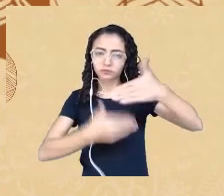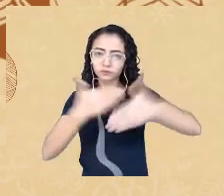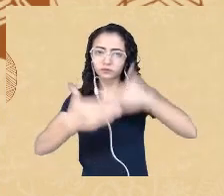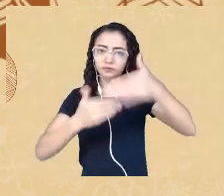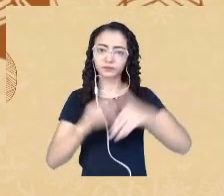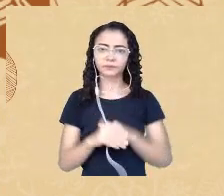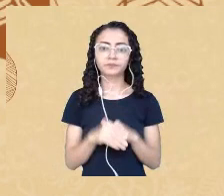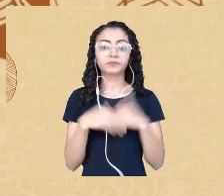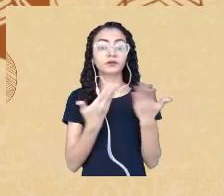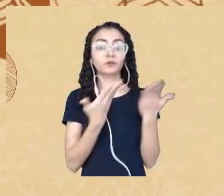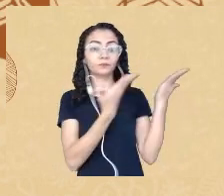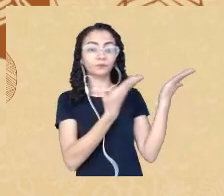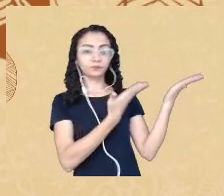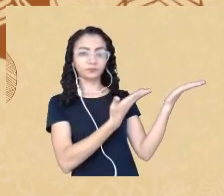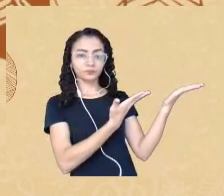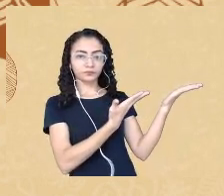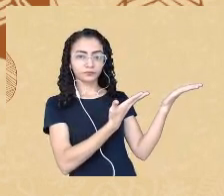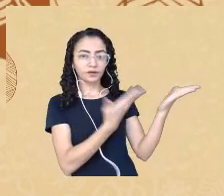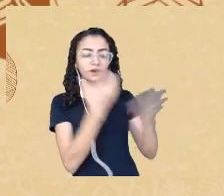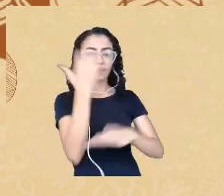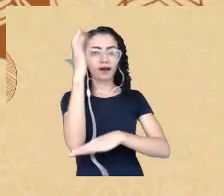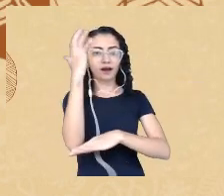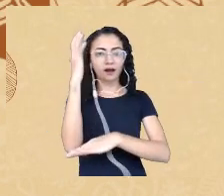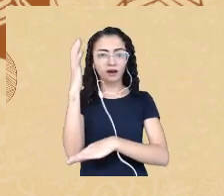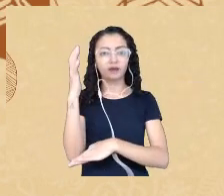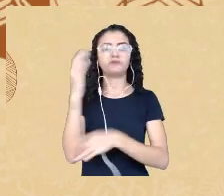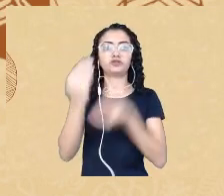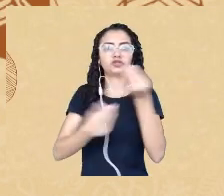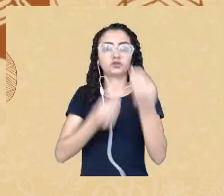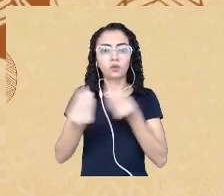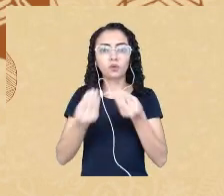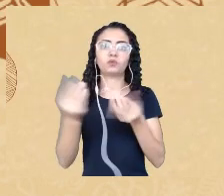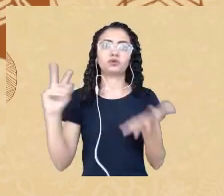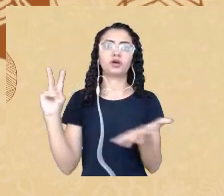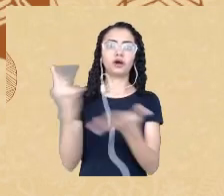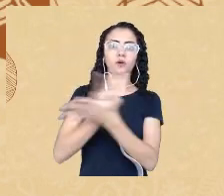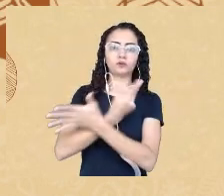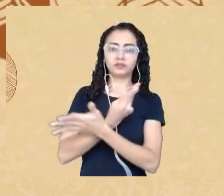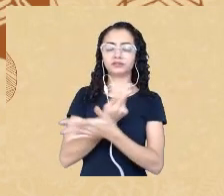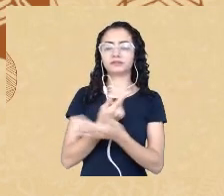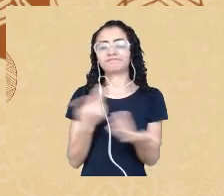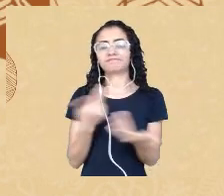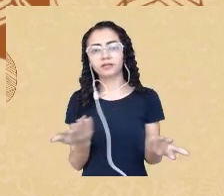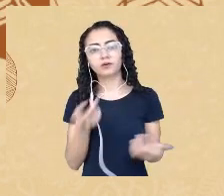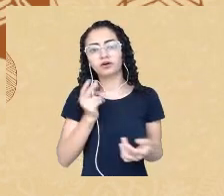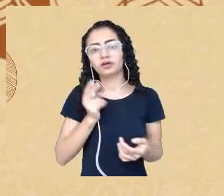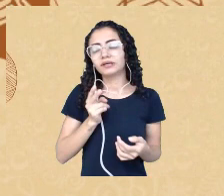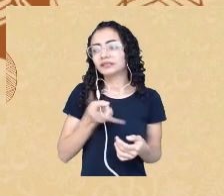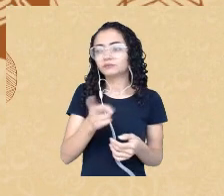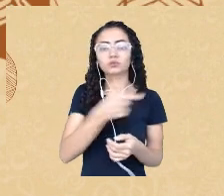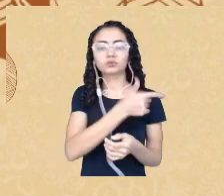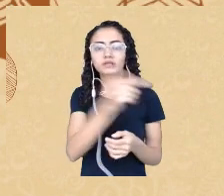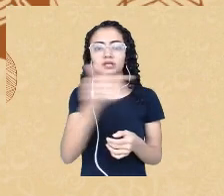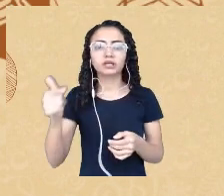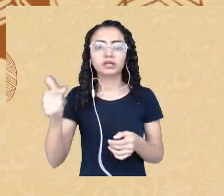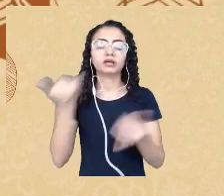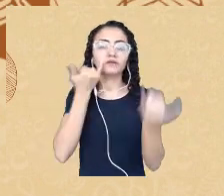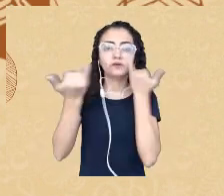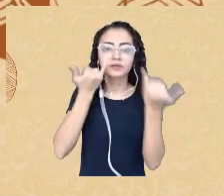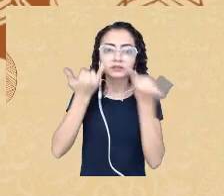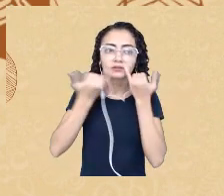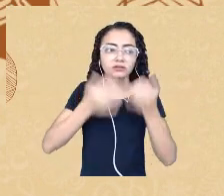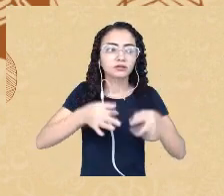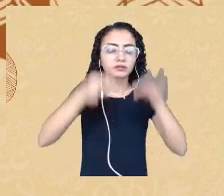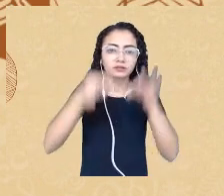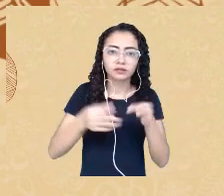-ocorrências como sempre a gente não conta muito com recursos de plotagem adequados vindo do software que ainda é um pouco rudimentar